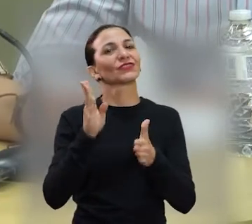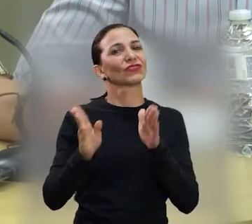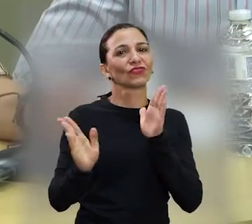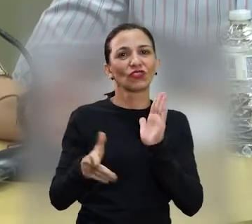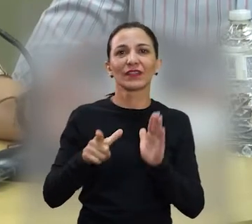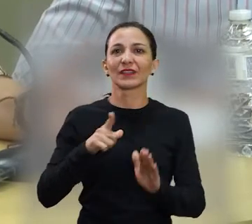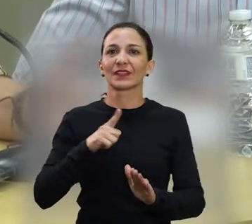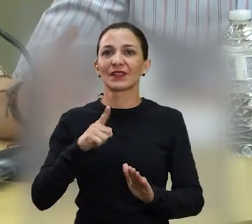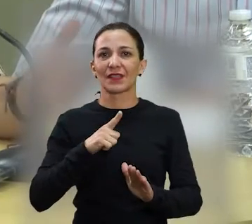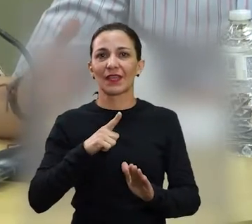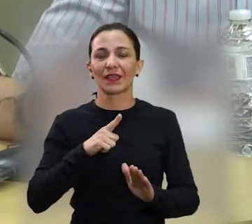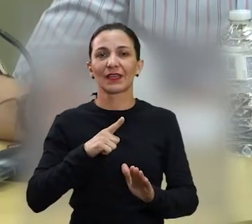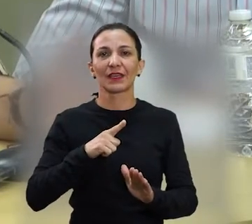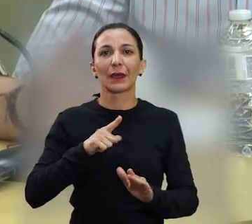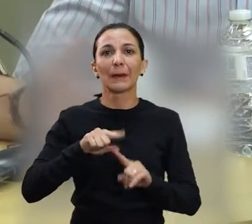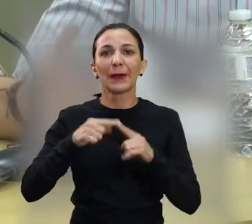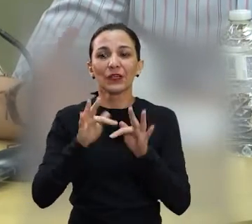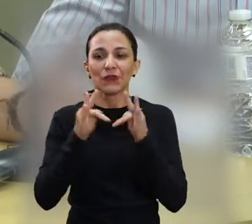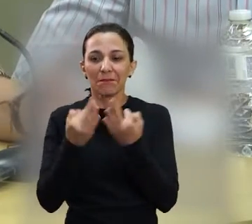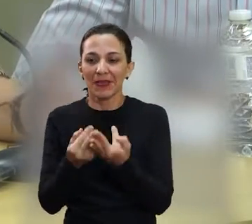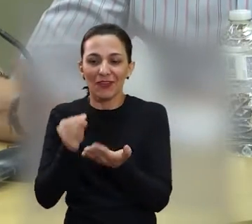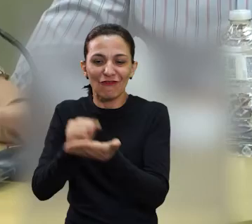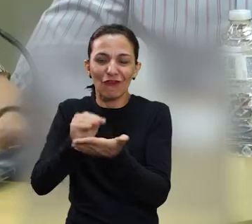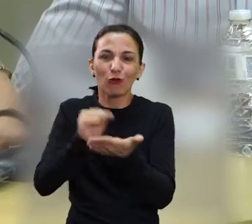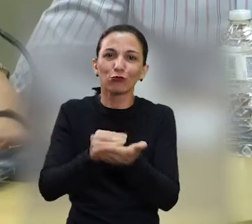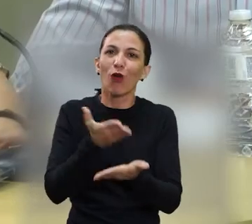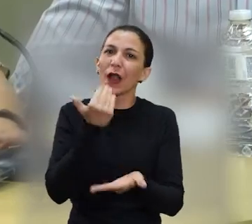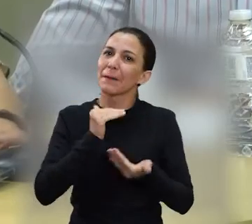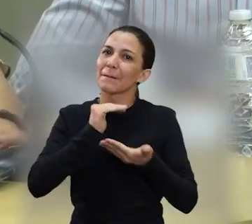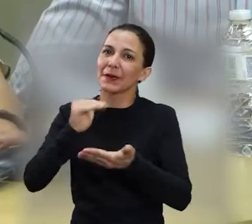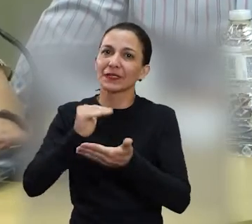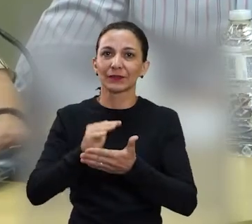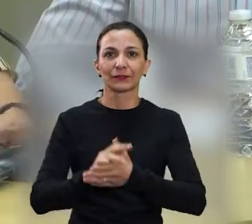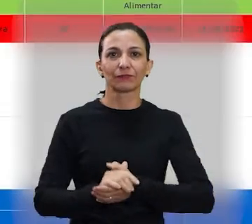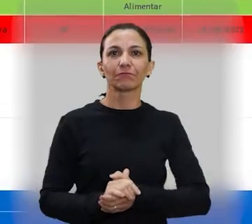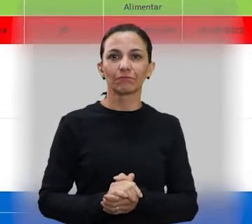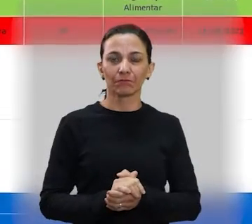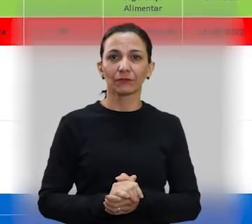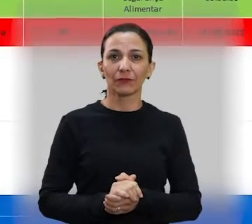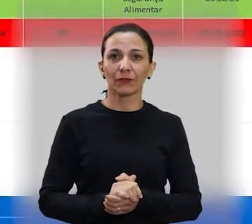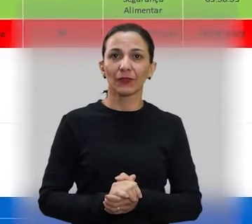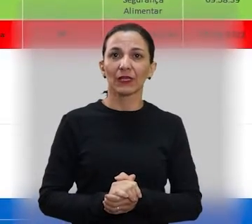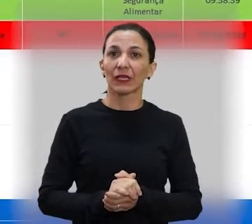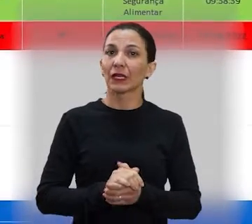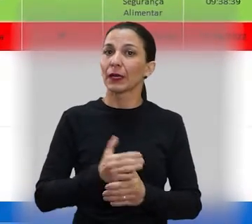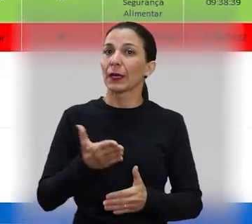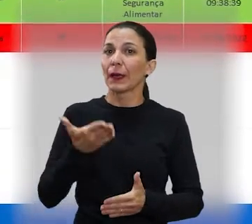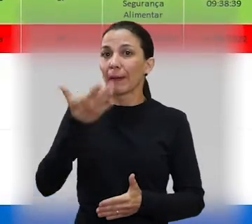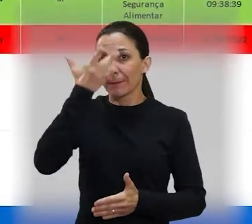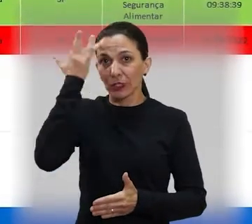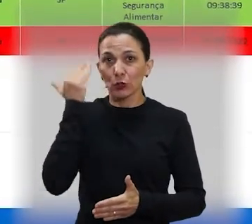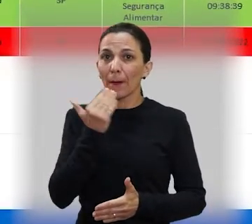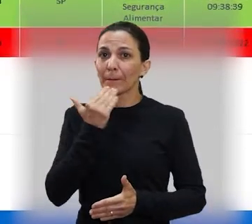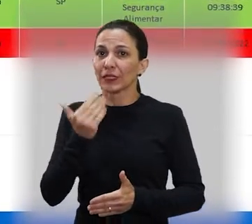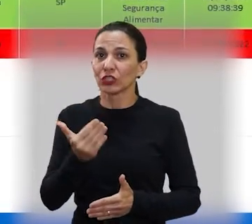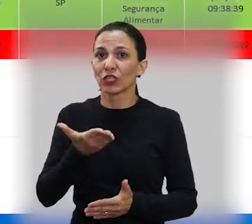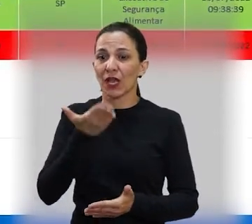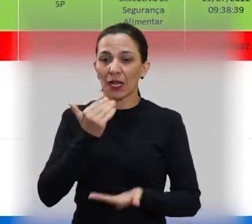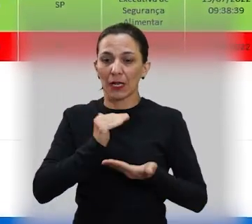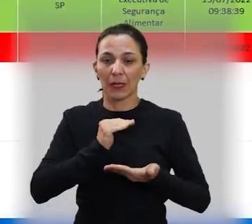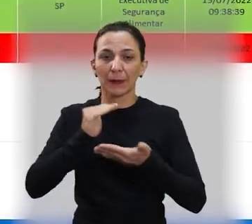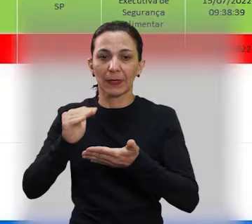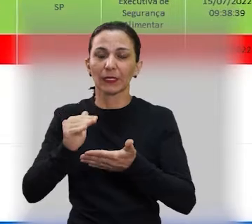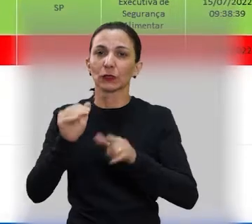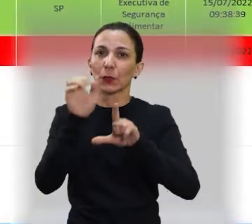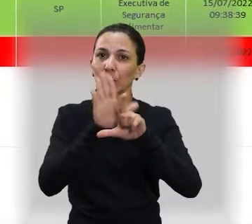vezes, enquanto alguns ainda estavam correndo atrás do auxílio. Sempre que o beneficiário for solicitar a